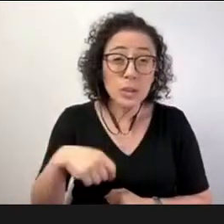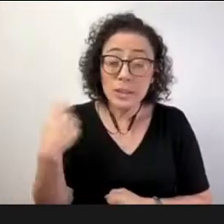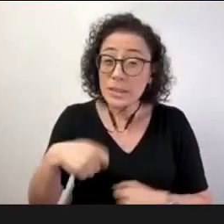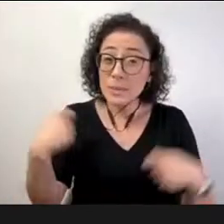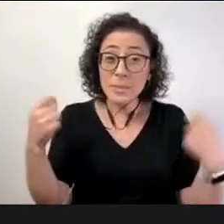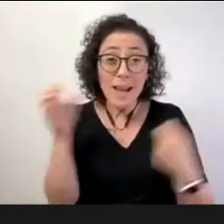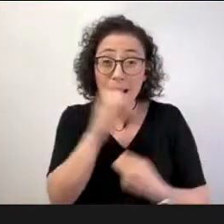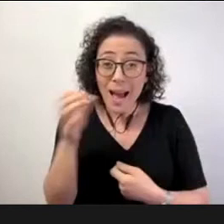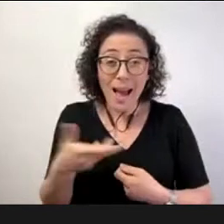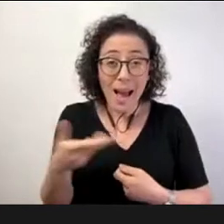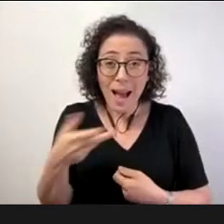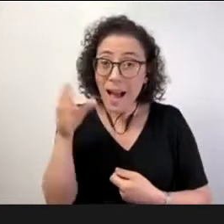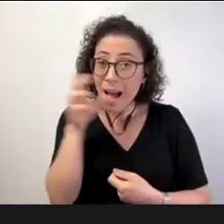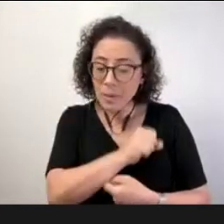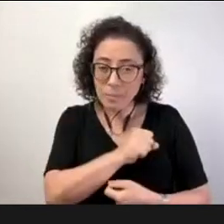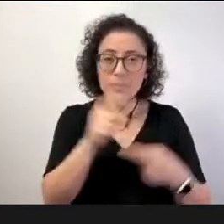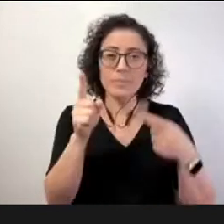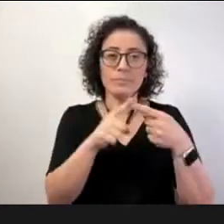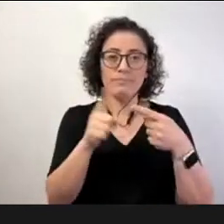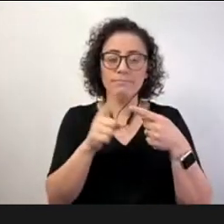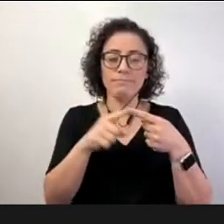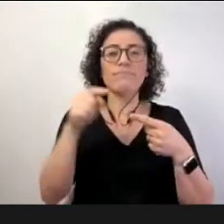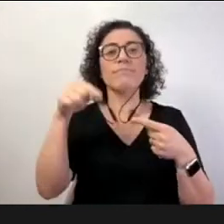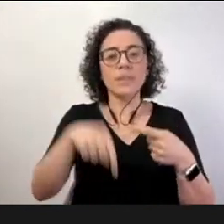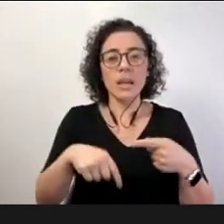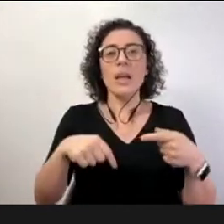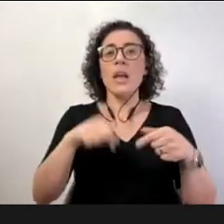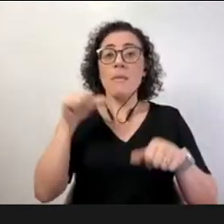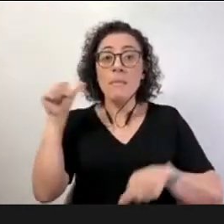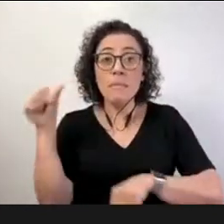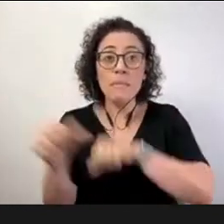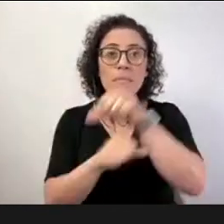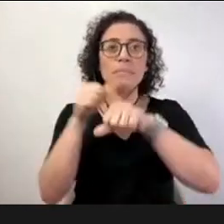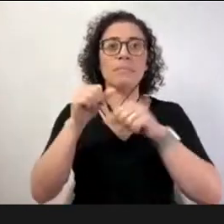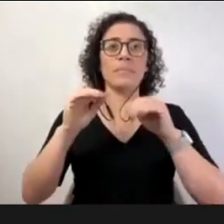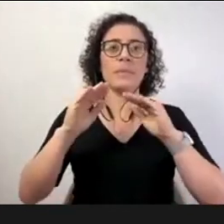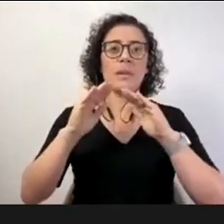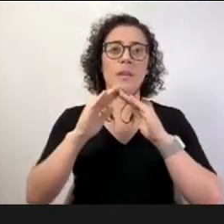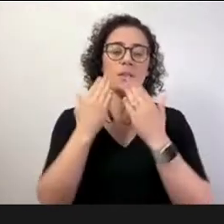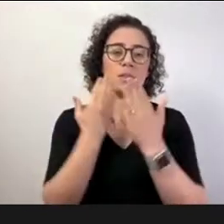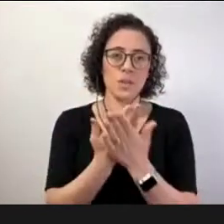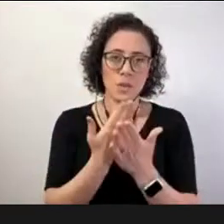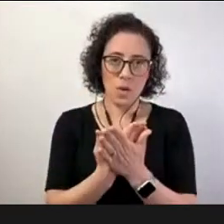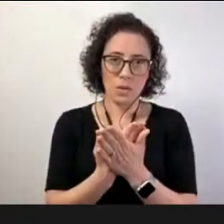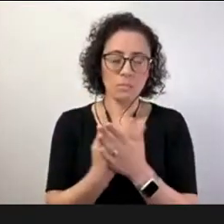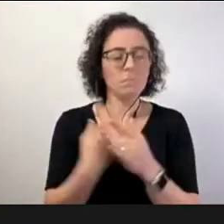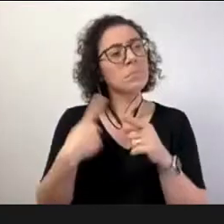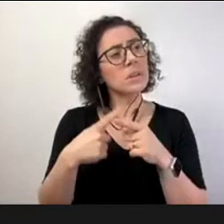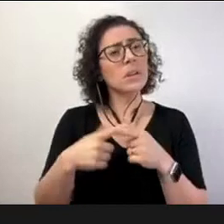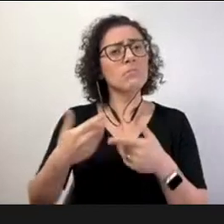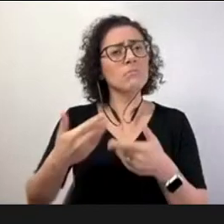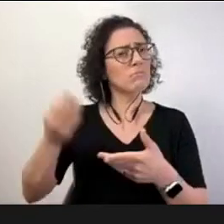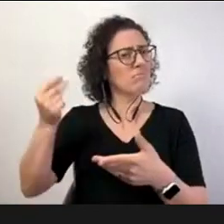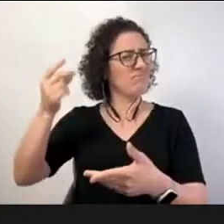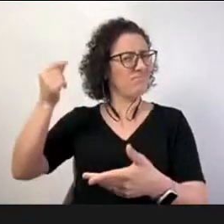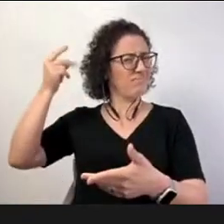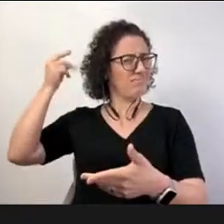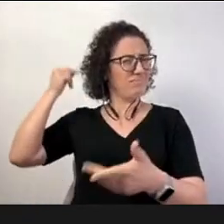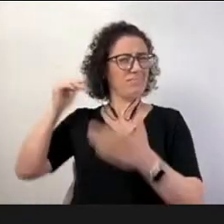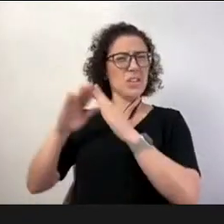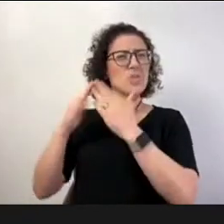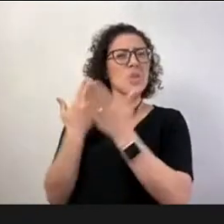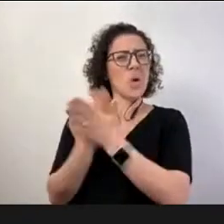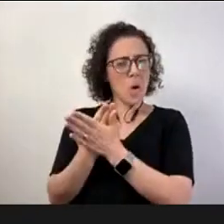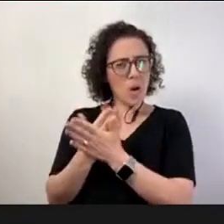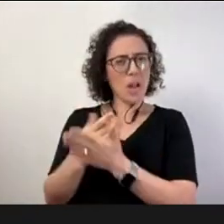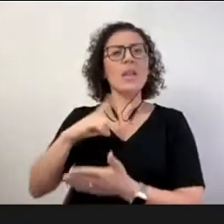ressignificar a escola. A escola foi válida durante 150 anos talvez mais até e ela foi